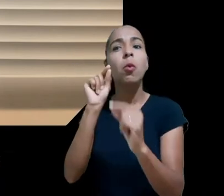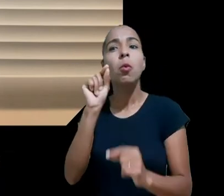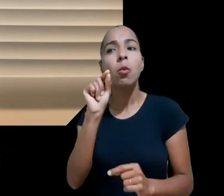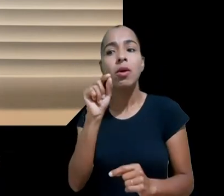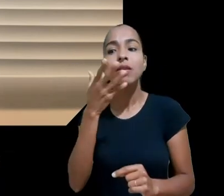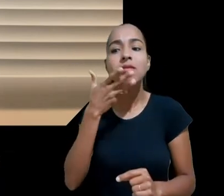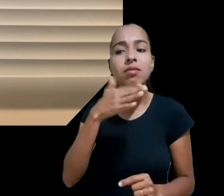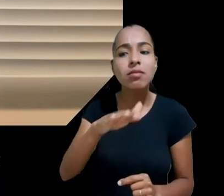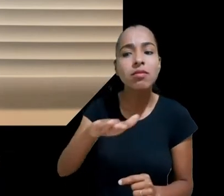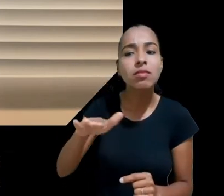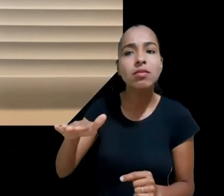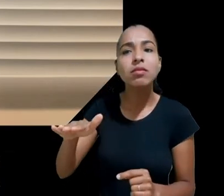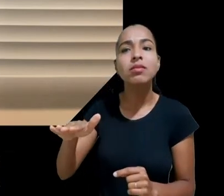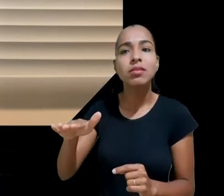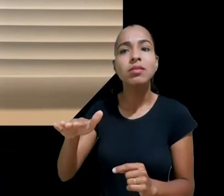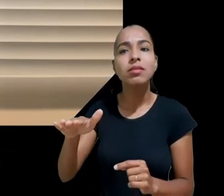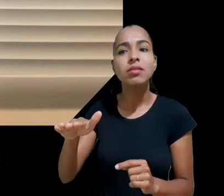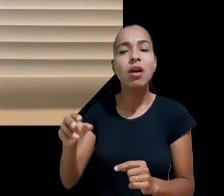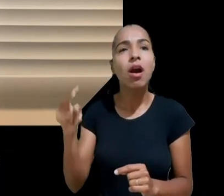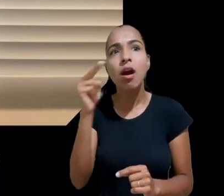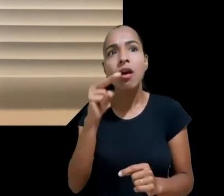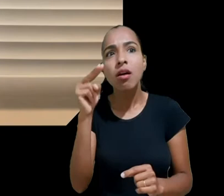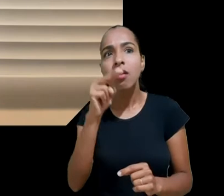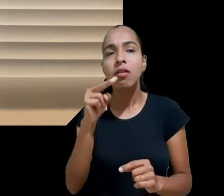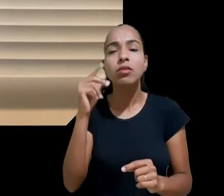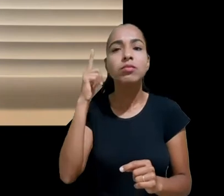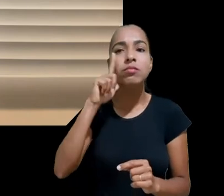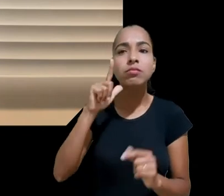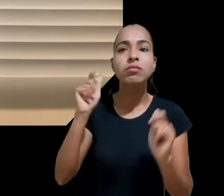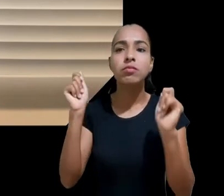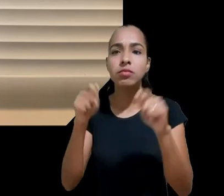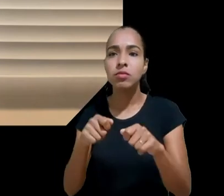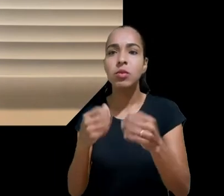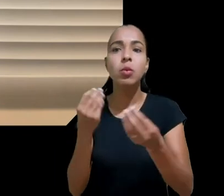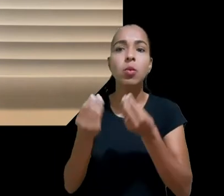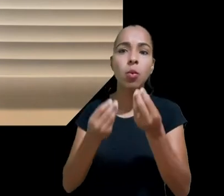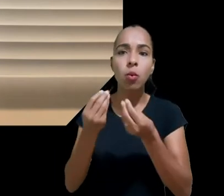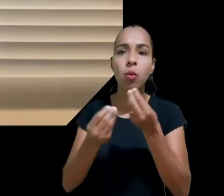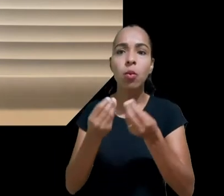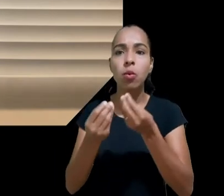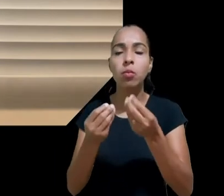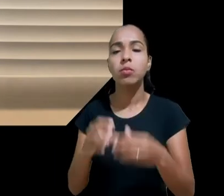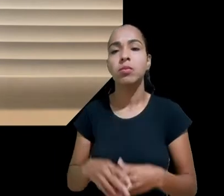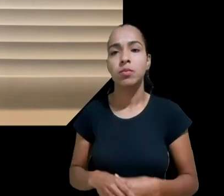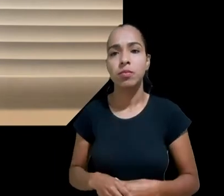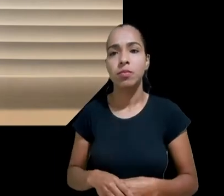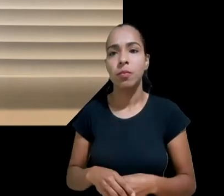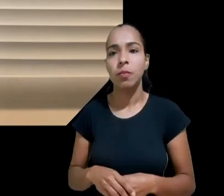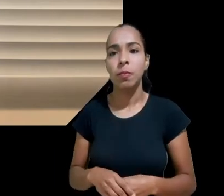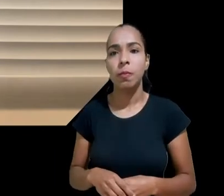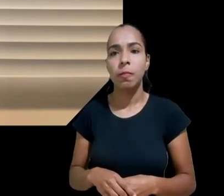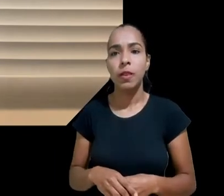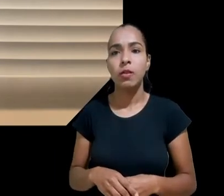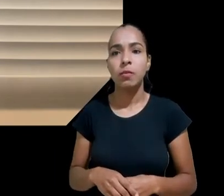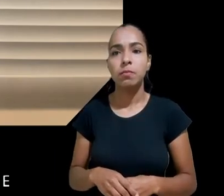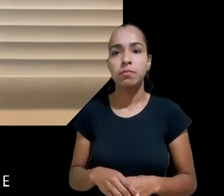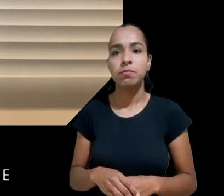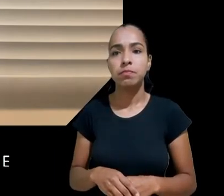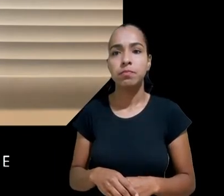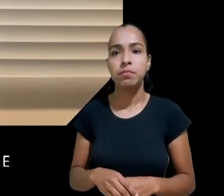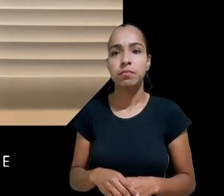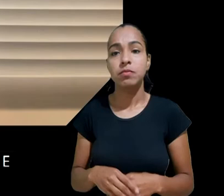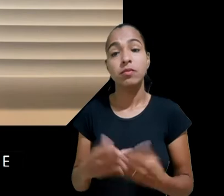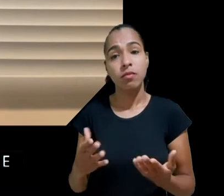momento que ela remunera determinados canais e dentre eles muitos desses canais são direcionados ao público